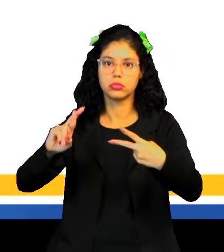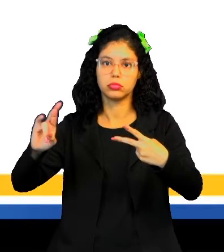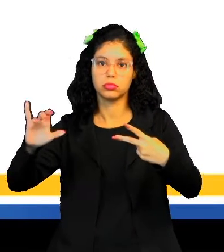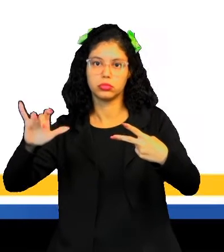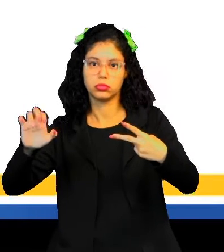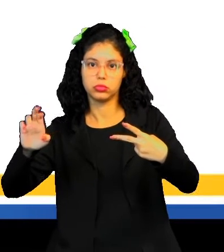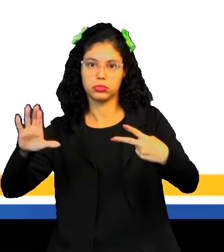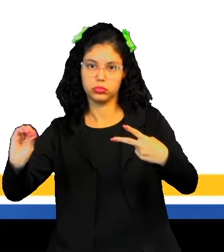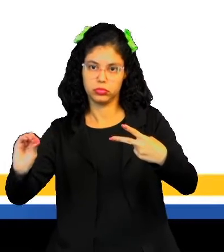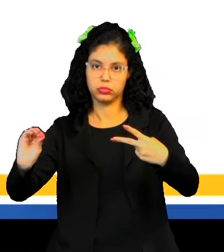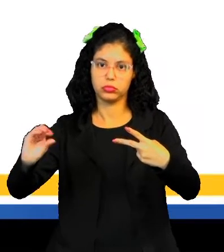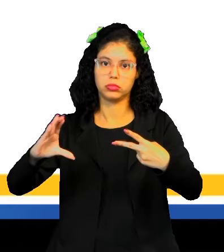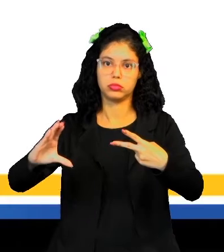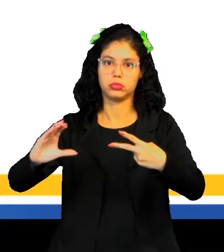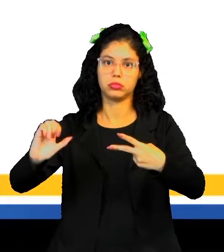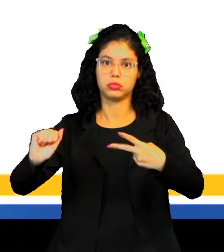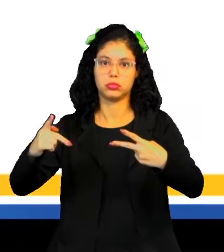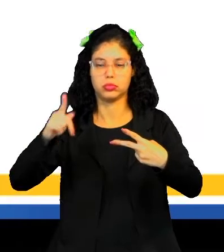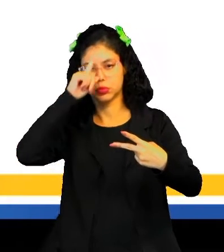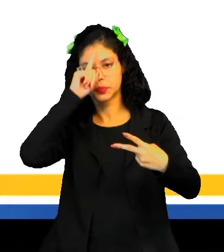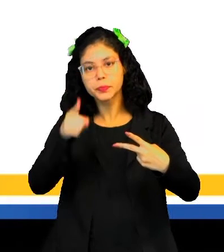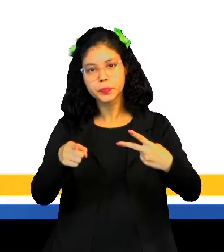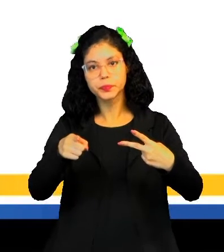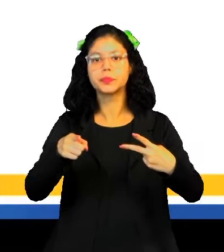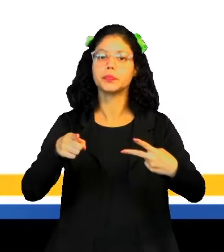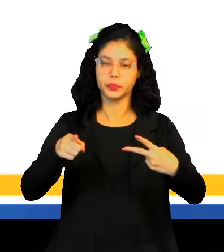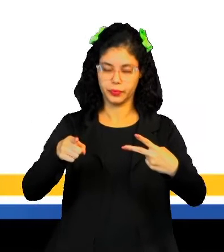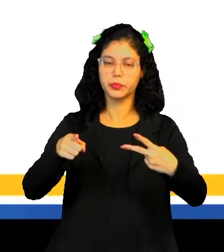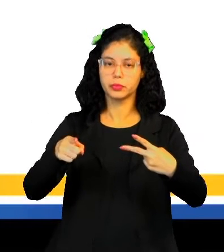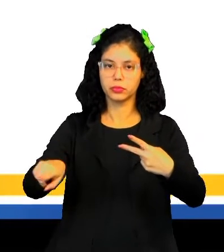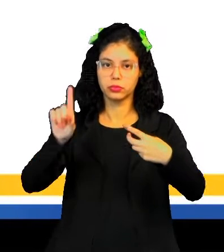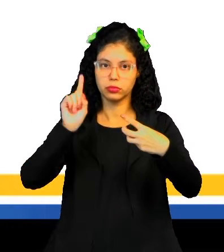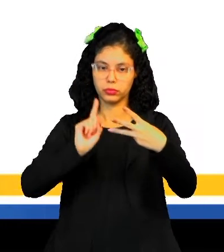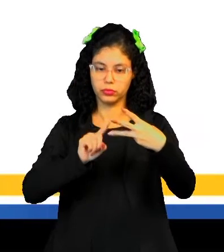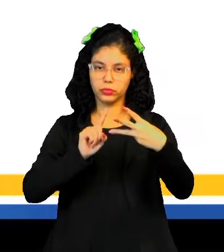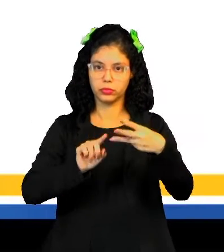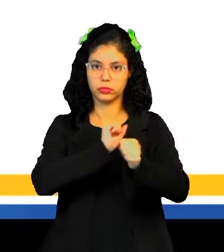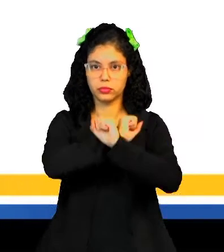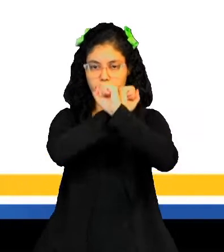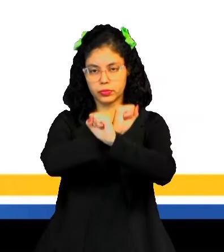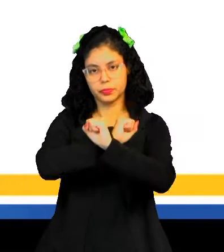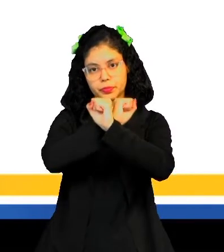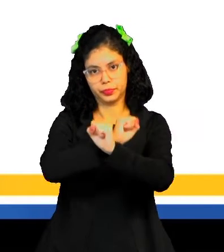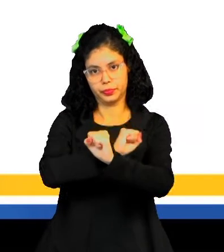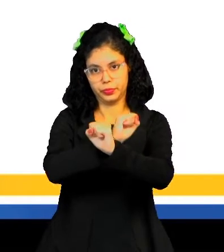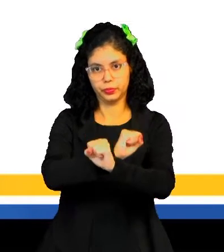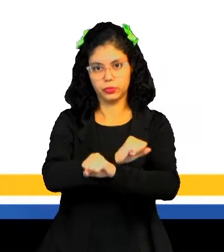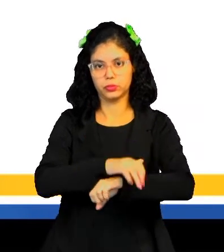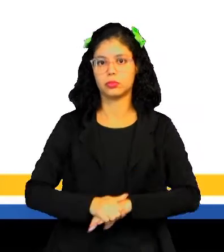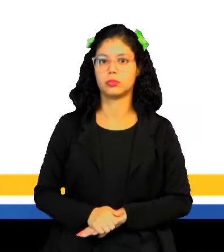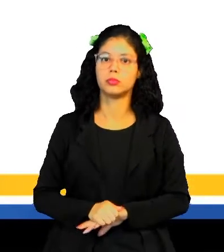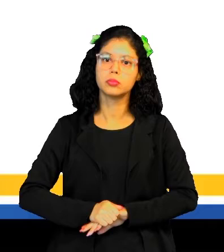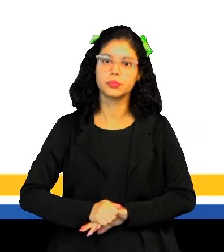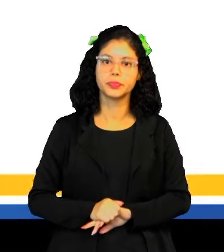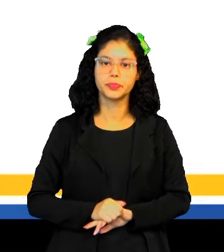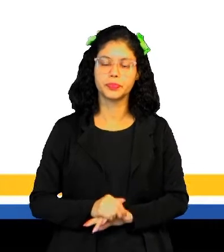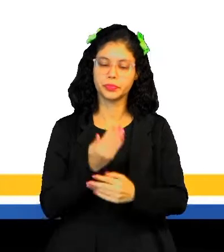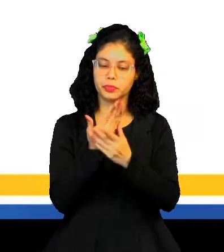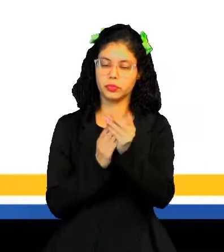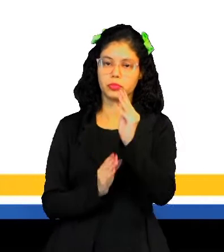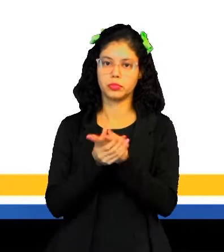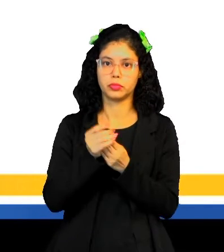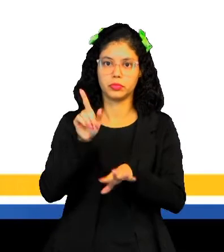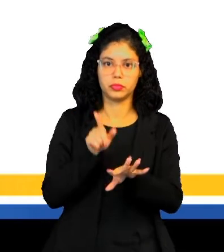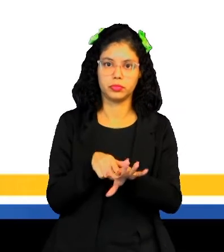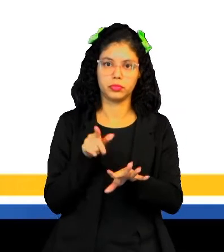carpinteiro, os capatazes ali no meio. E os escravos, né? Que eram chamadas mãos